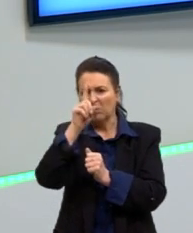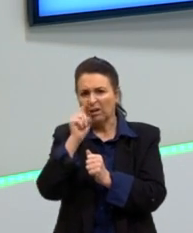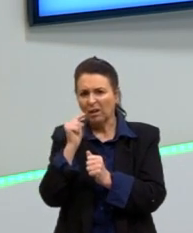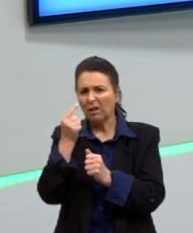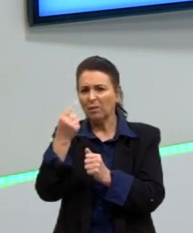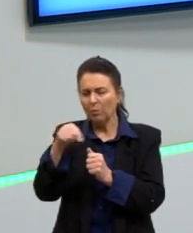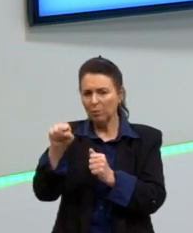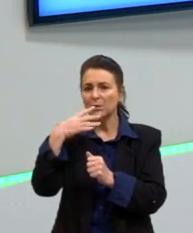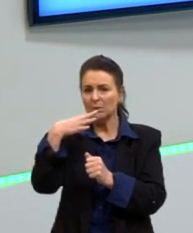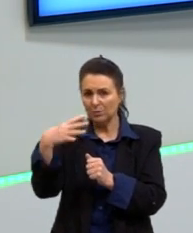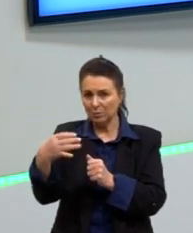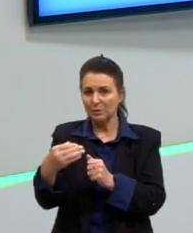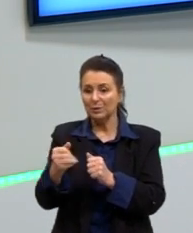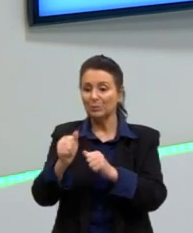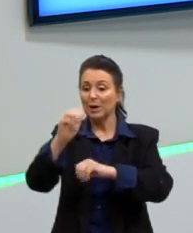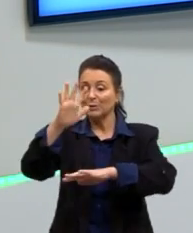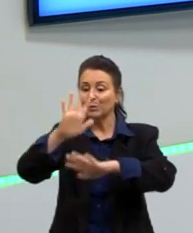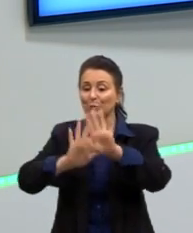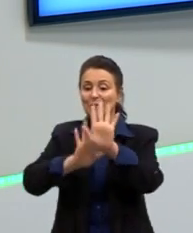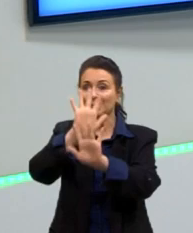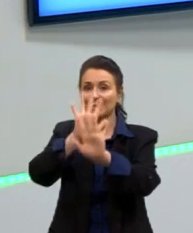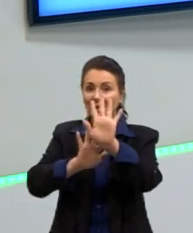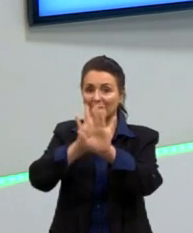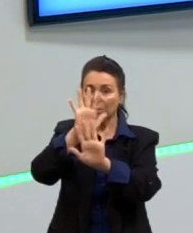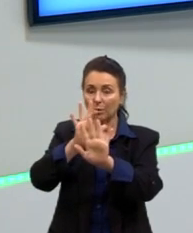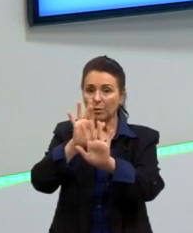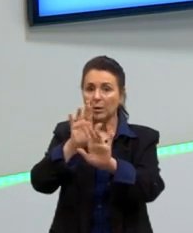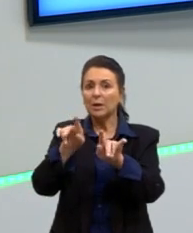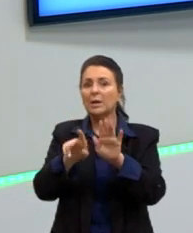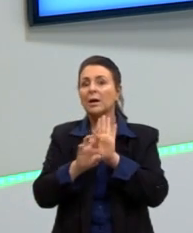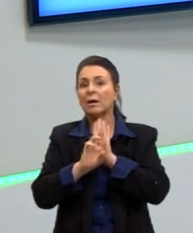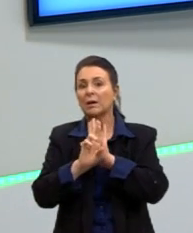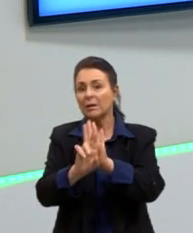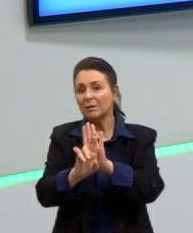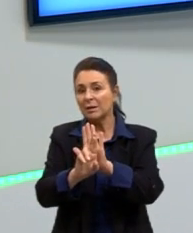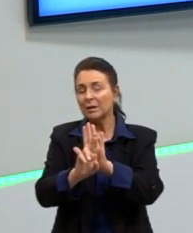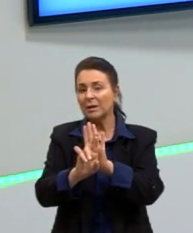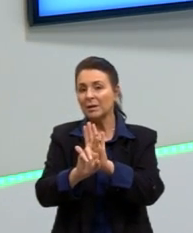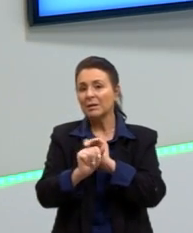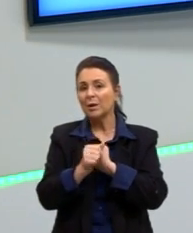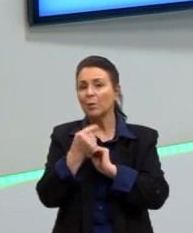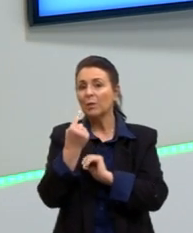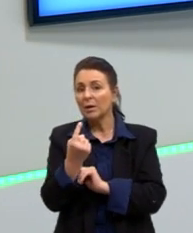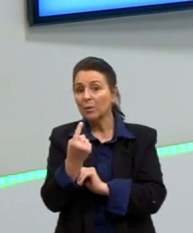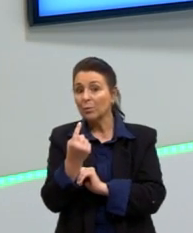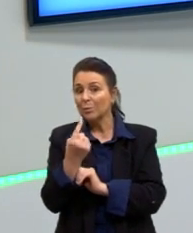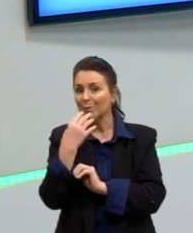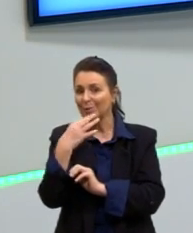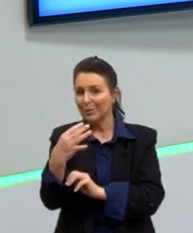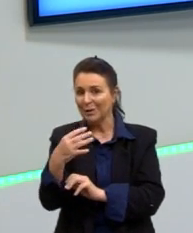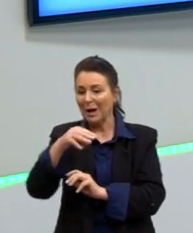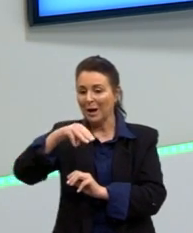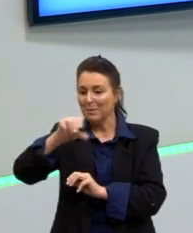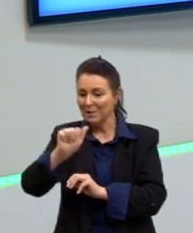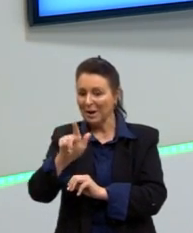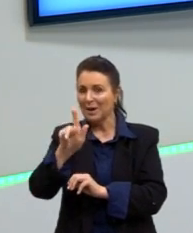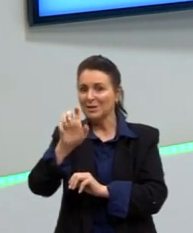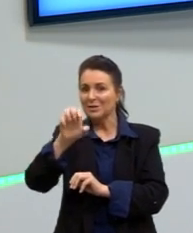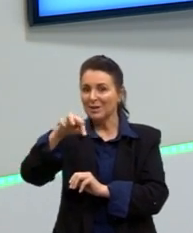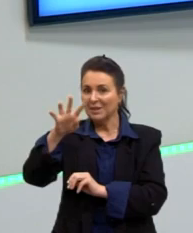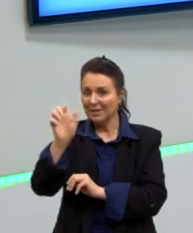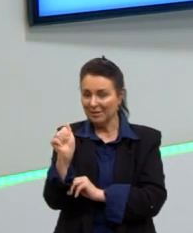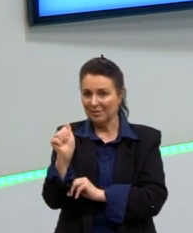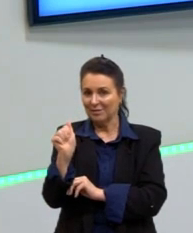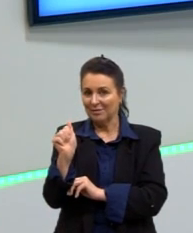outras cores do espectro e está refletindo somente essa cor. É claro que aqui também tem um desenho branco, né?